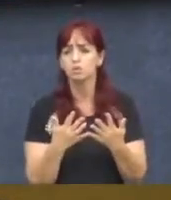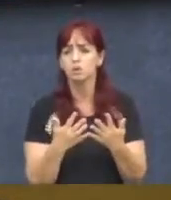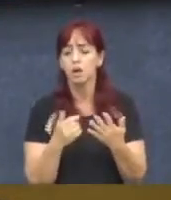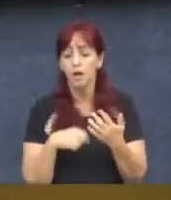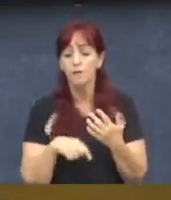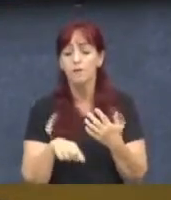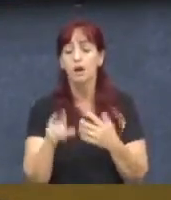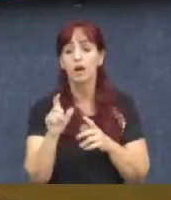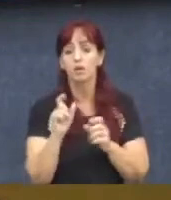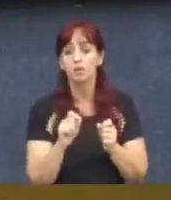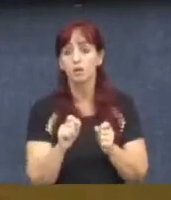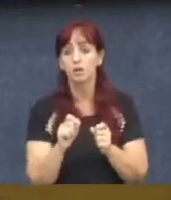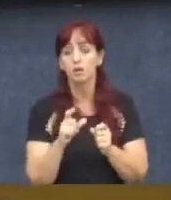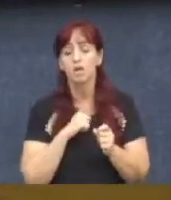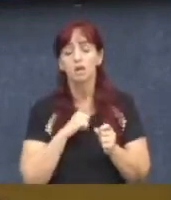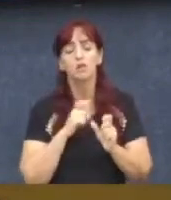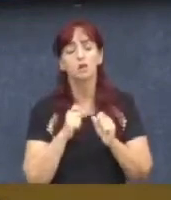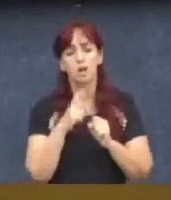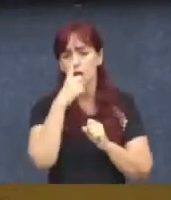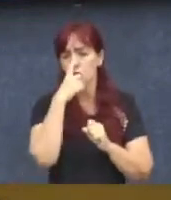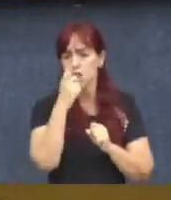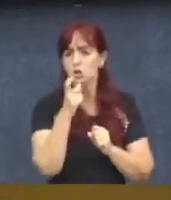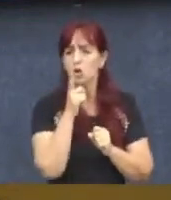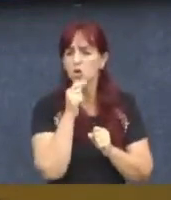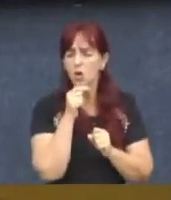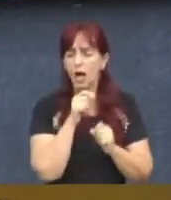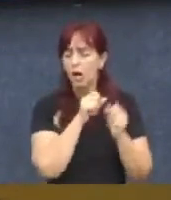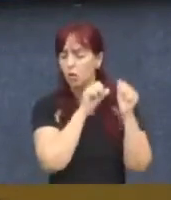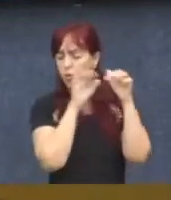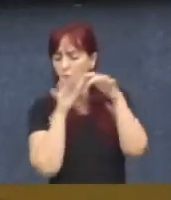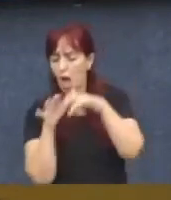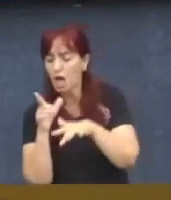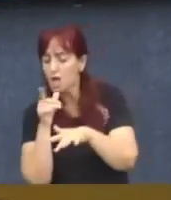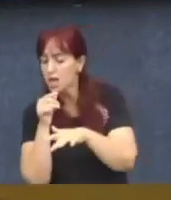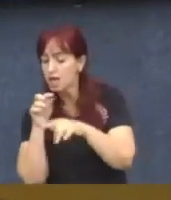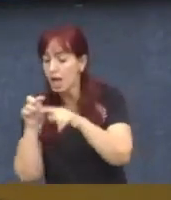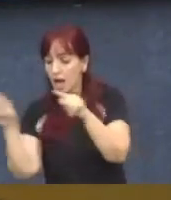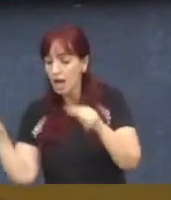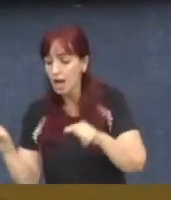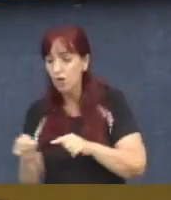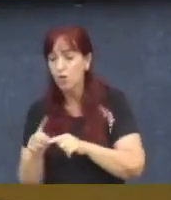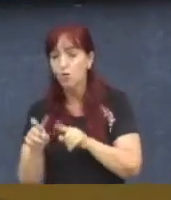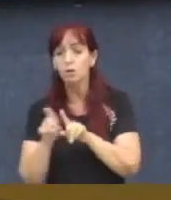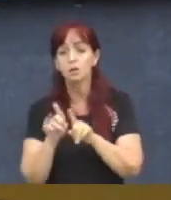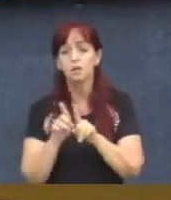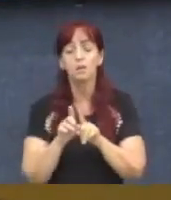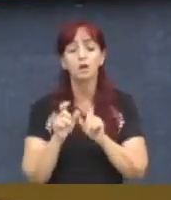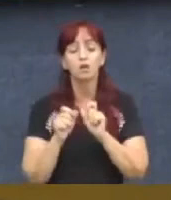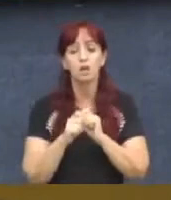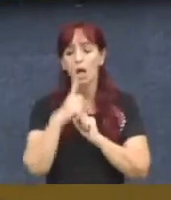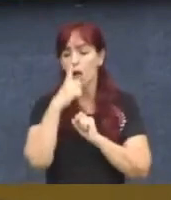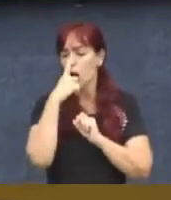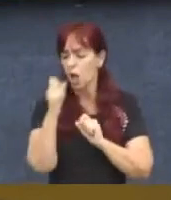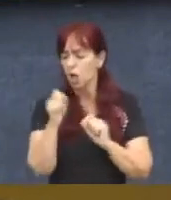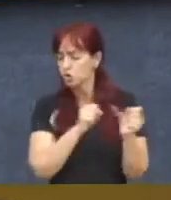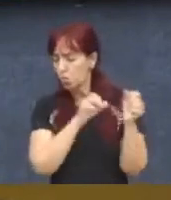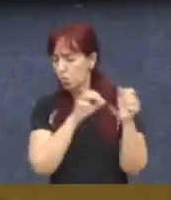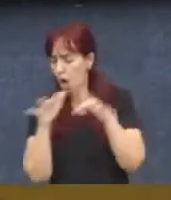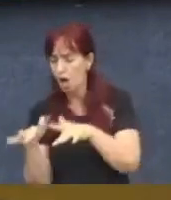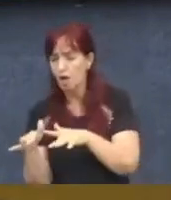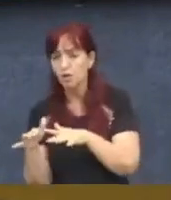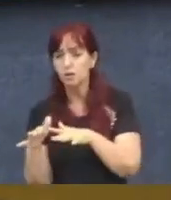contar nos esgotos que ainda caem na Lagoa e a quantidade de lixo. Sabemos que há um esforço, porque